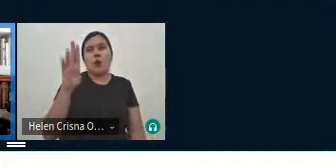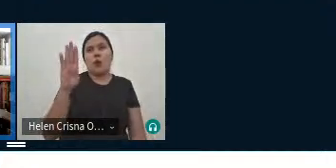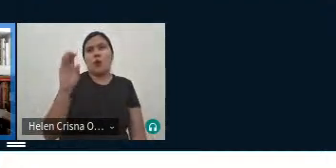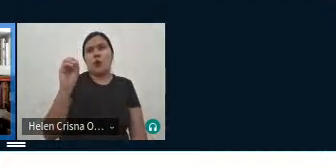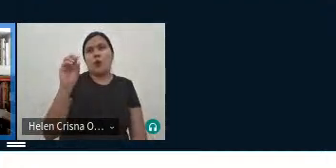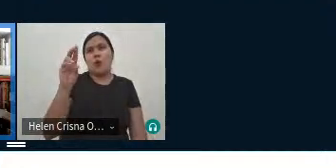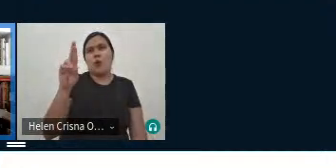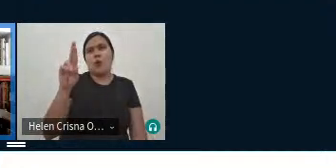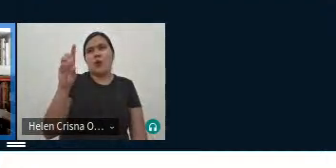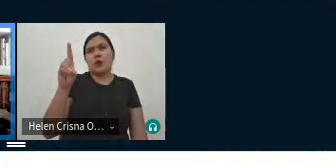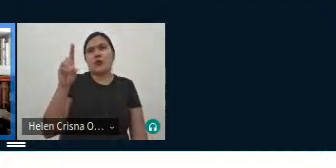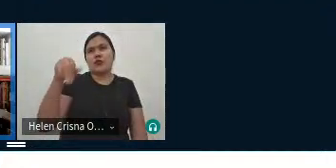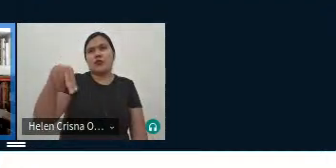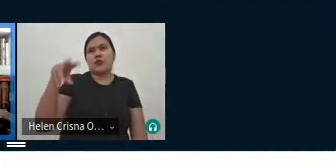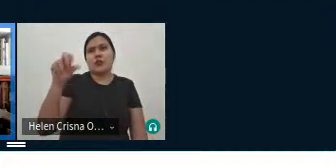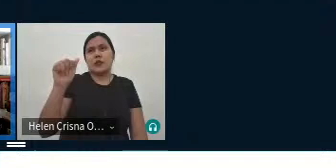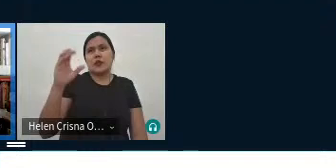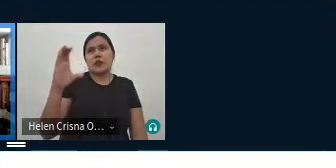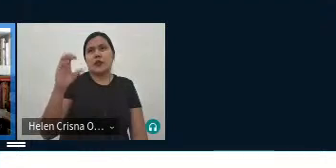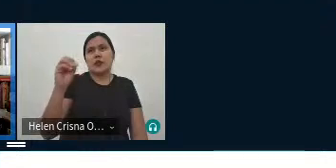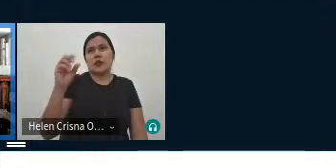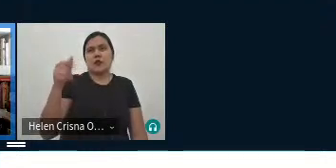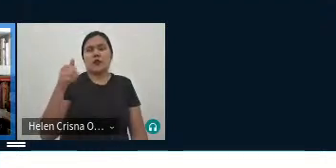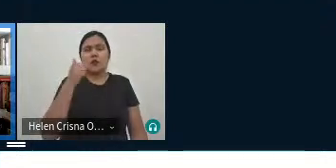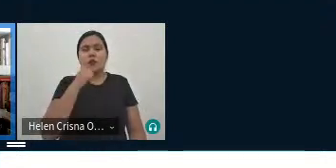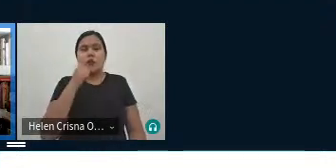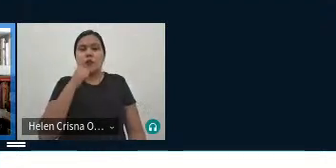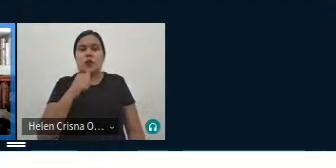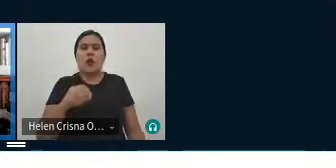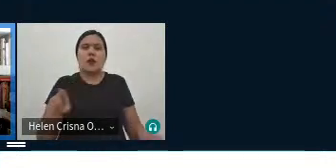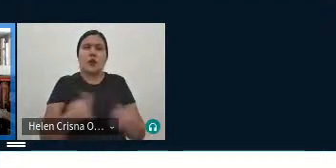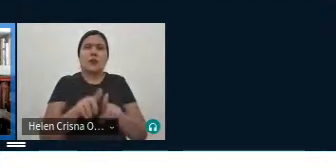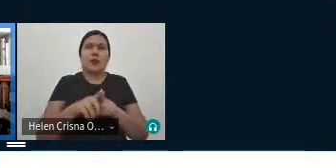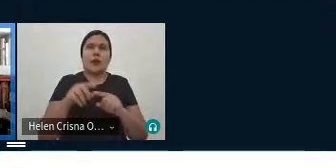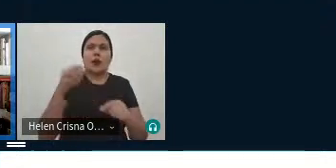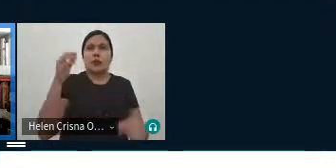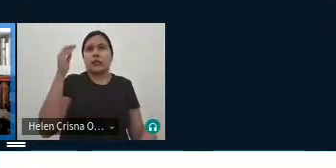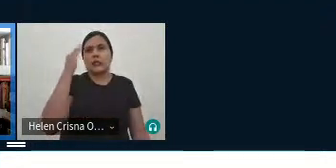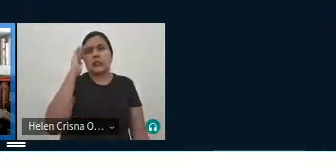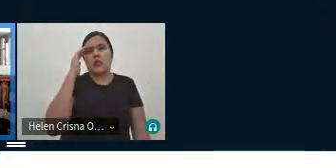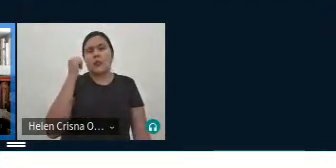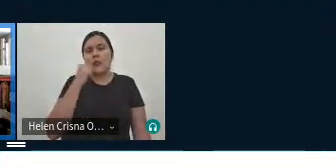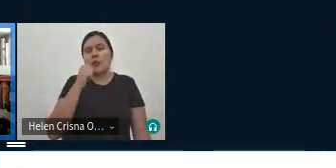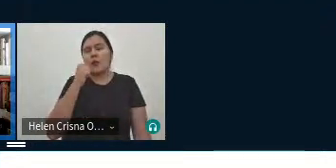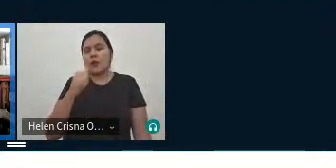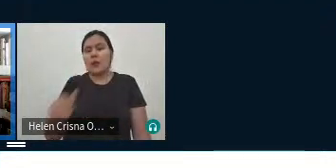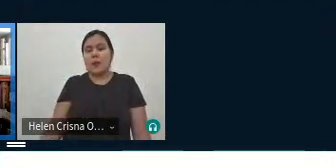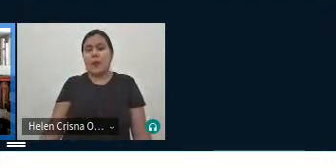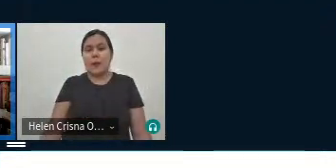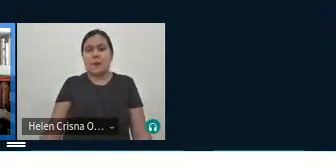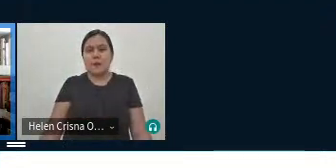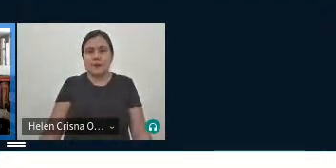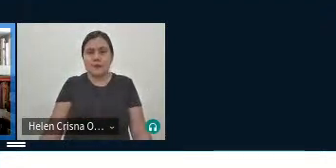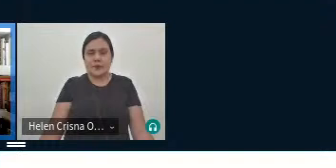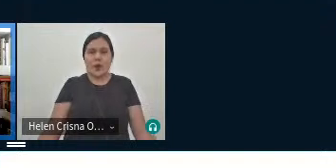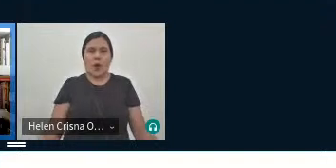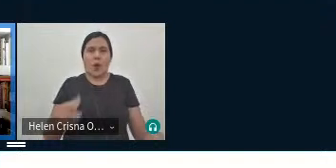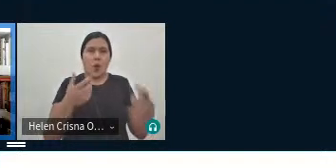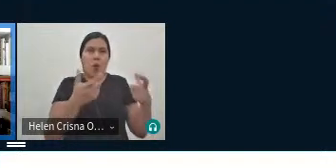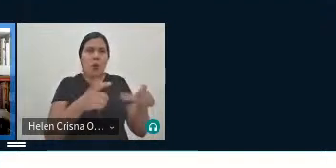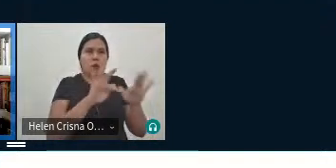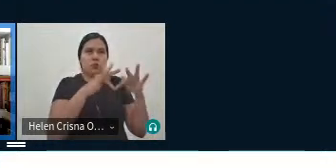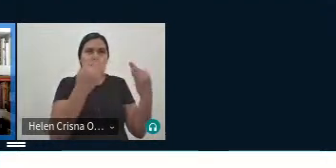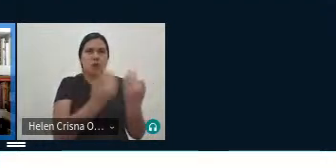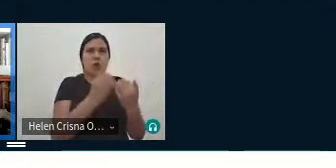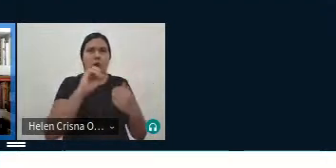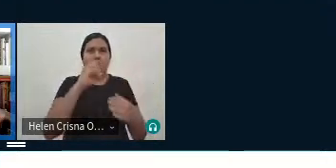por mulheres e por aquelas também que se entendem como mulheres isso é importante que se diga né seja no âmbito familiar ou em qualquer